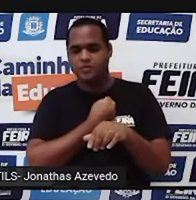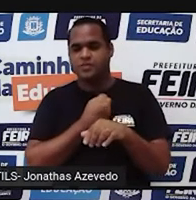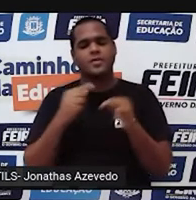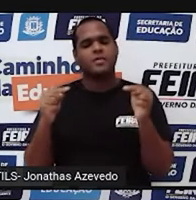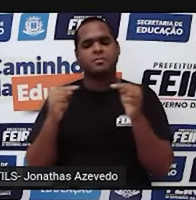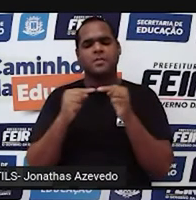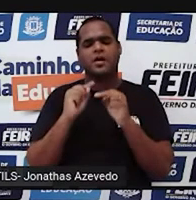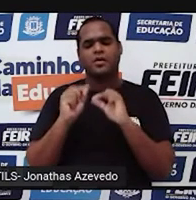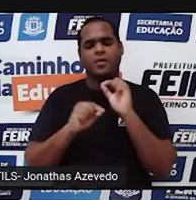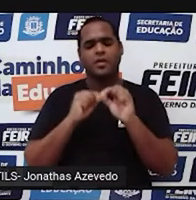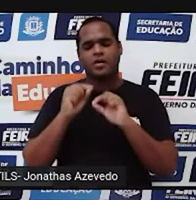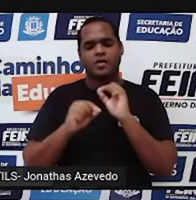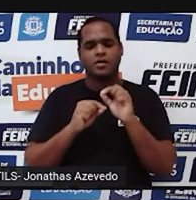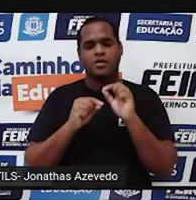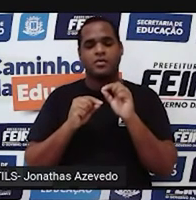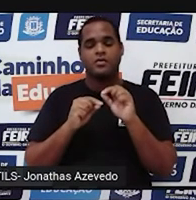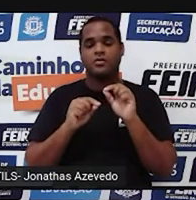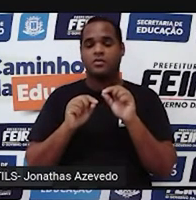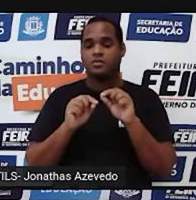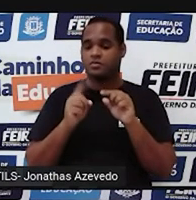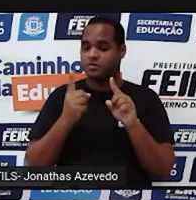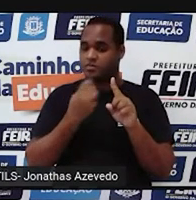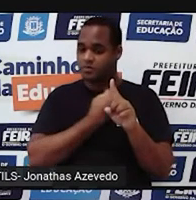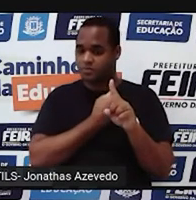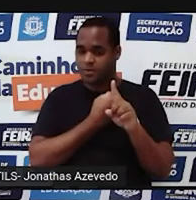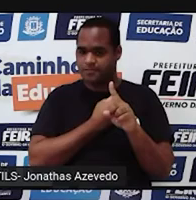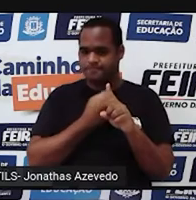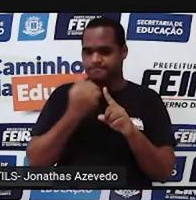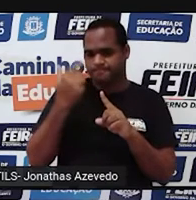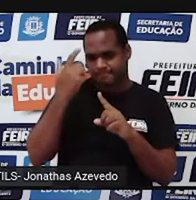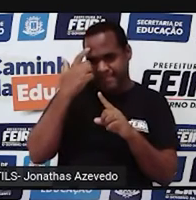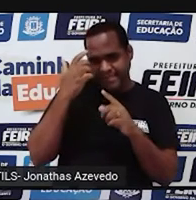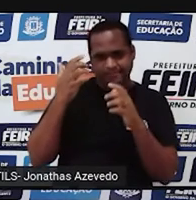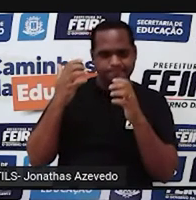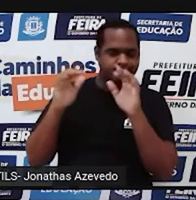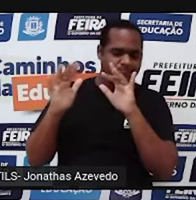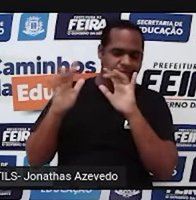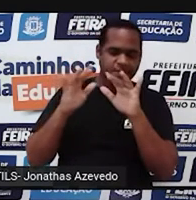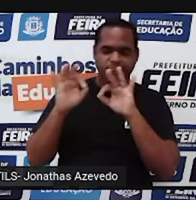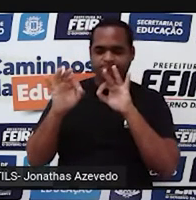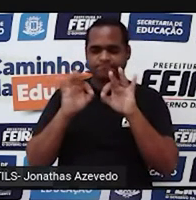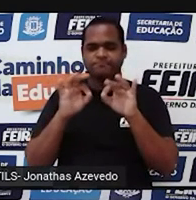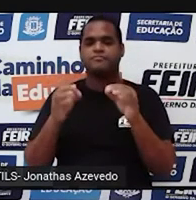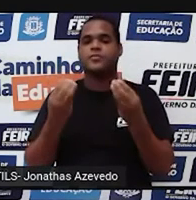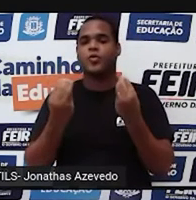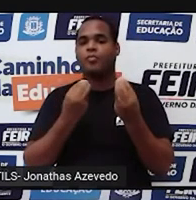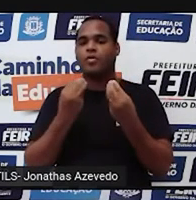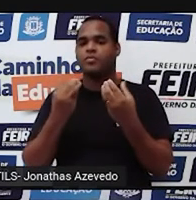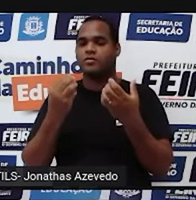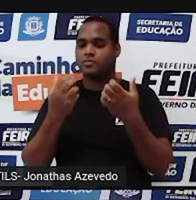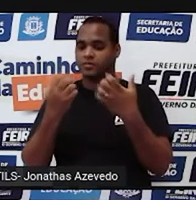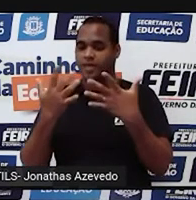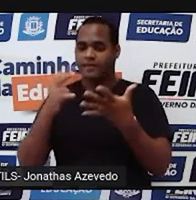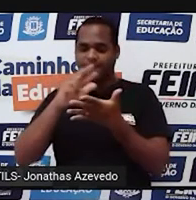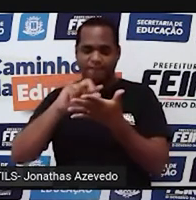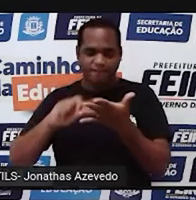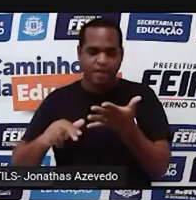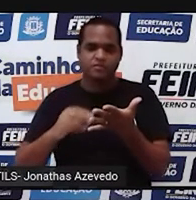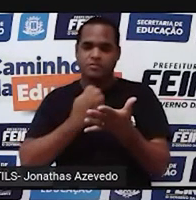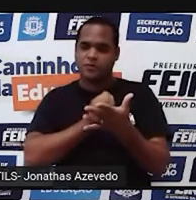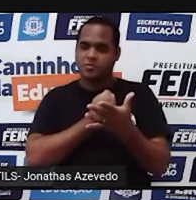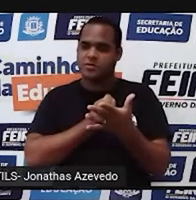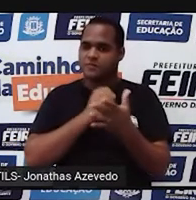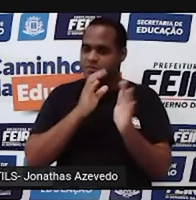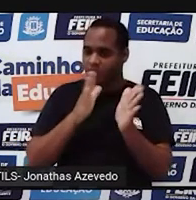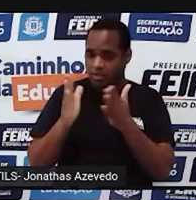né? de números racionais, tá bom? Pega todos esses números que você já estudou, faz